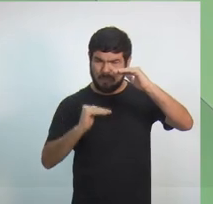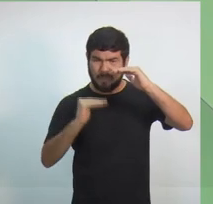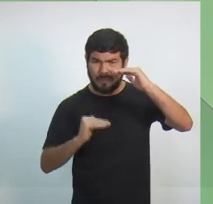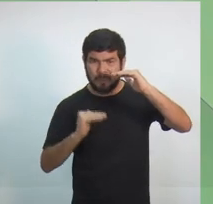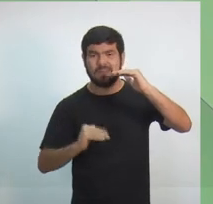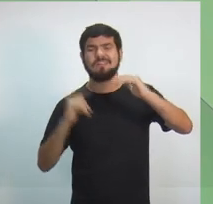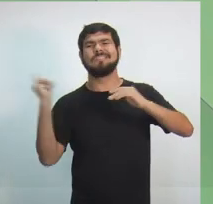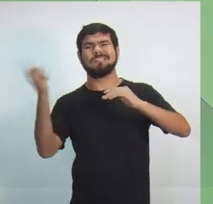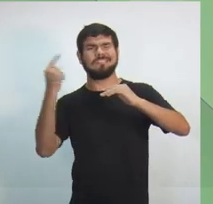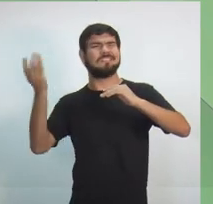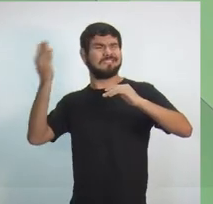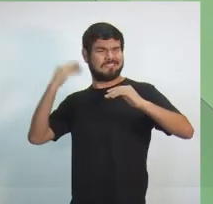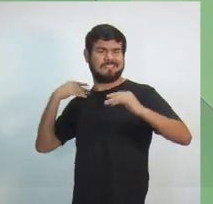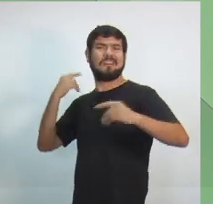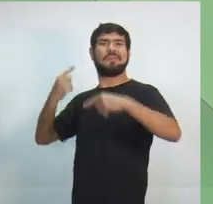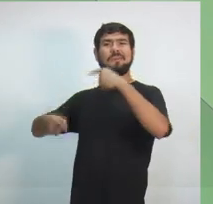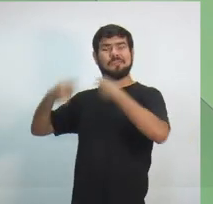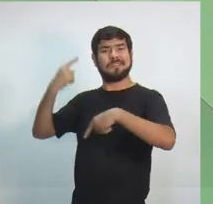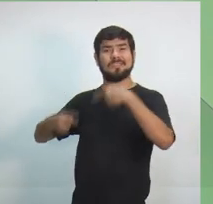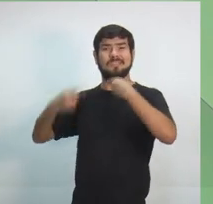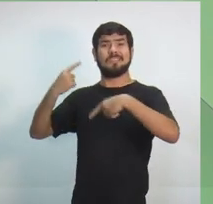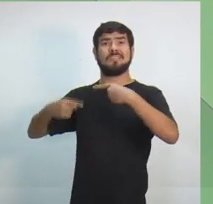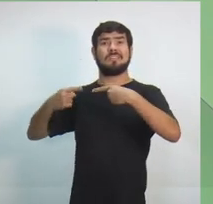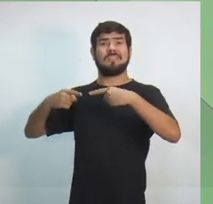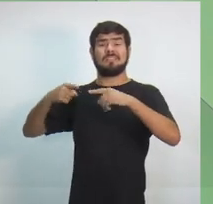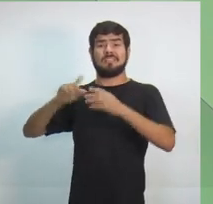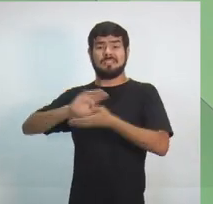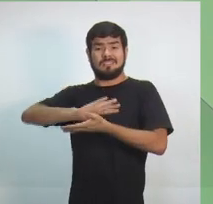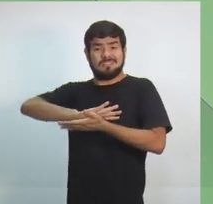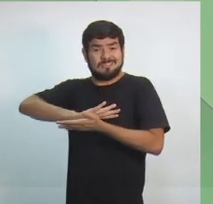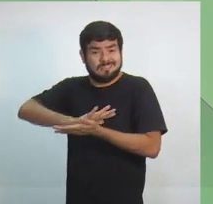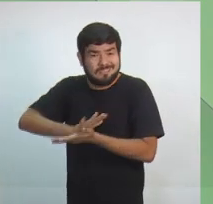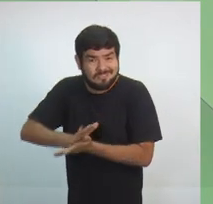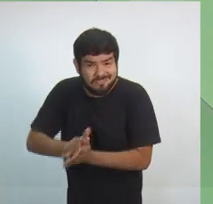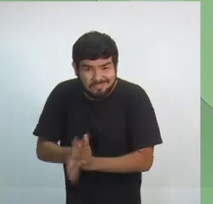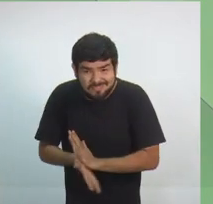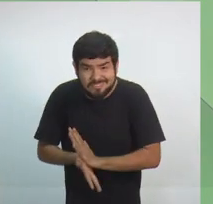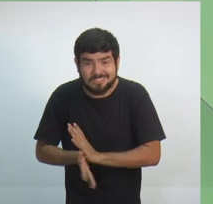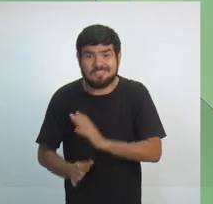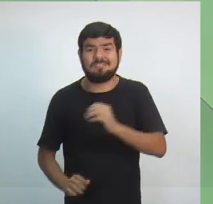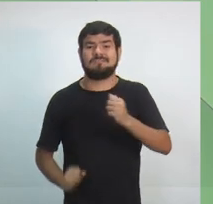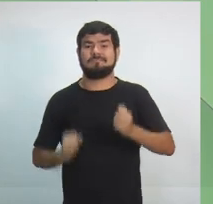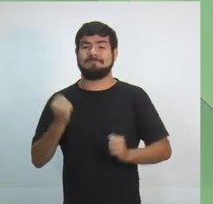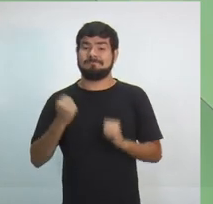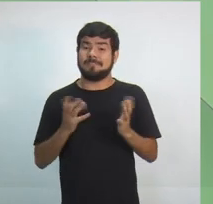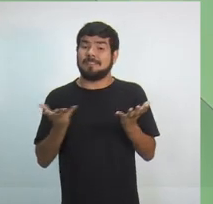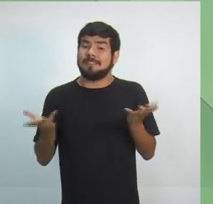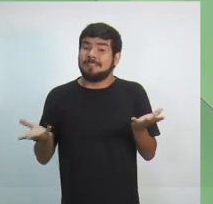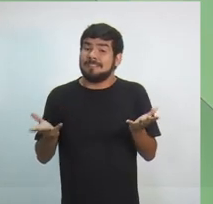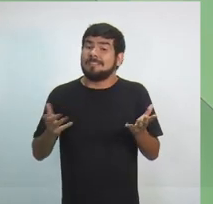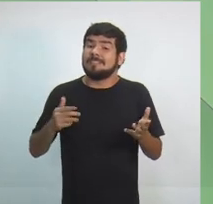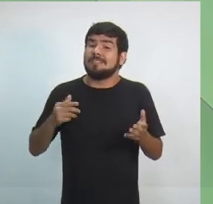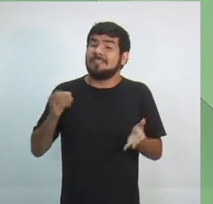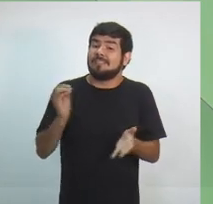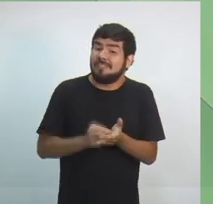gente já fez alguns debates, ele seria destruir realmente a nossa questão dos concentrados. A geração de emprego e renda no Distrito Industrial,